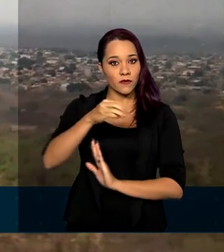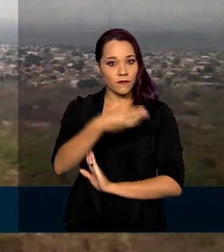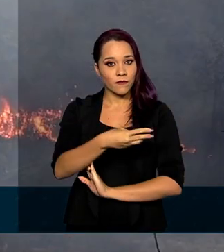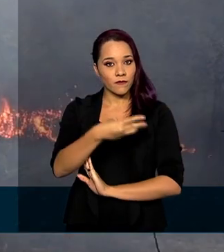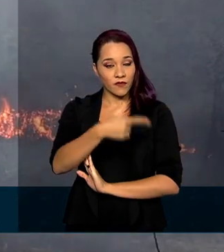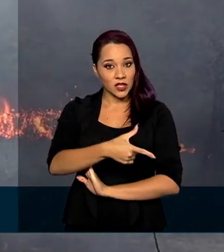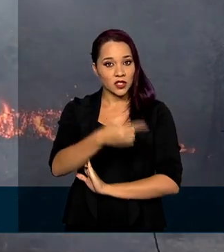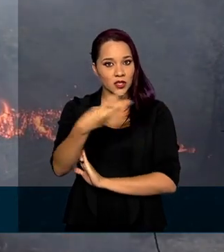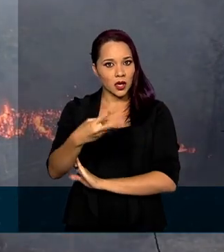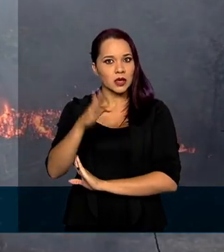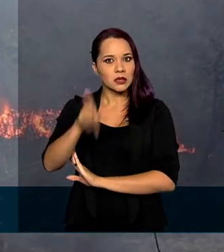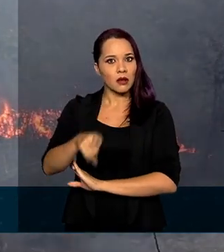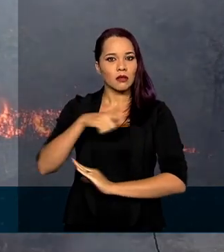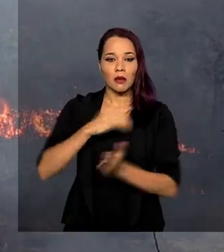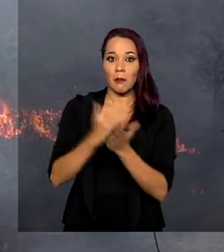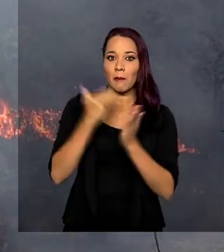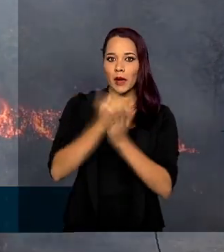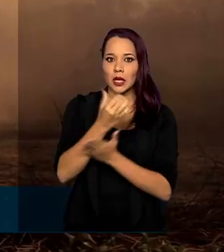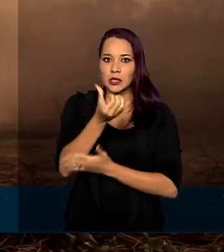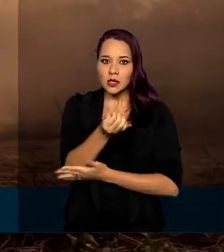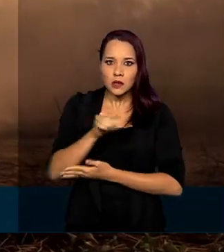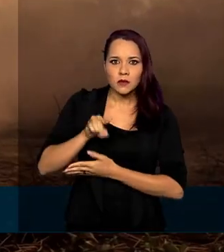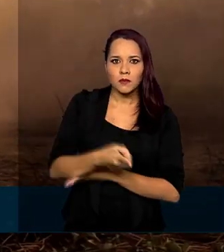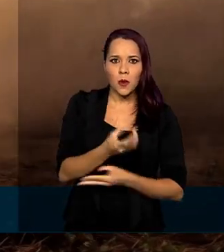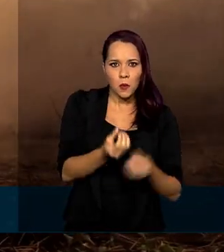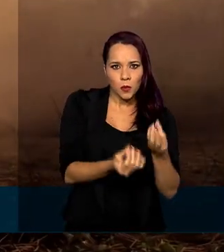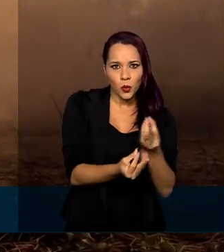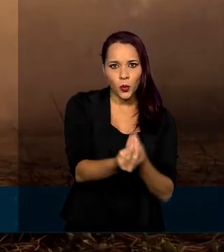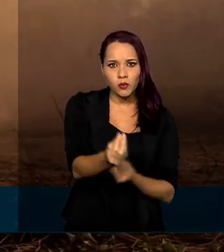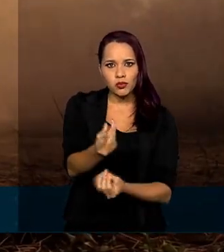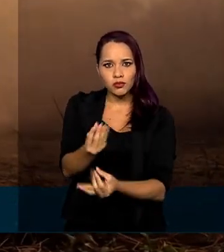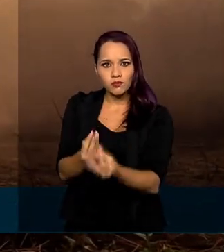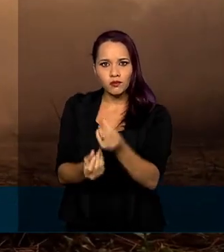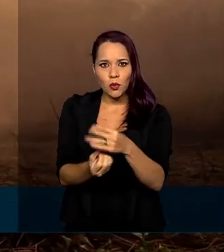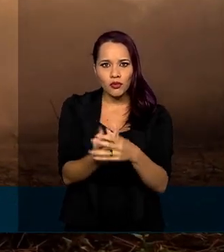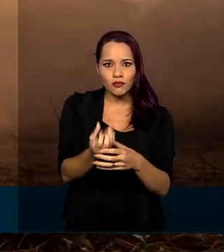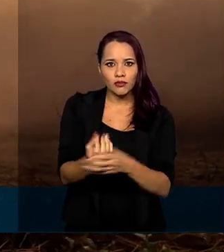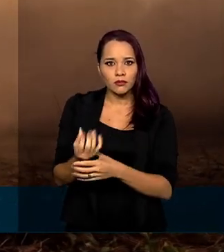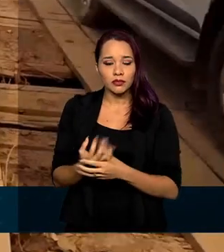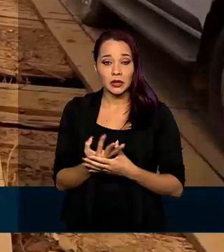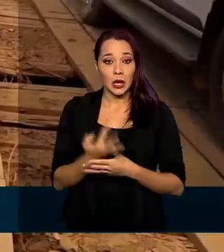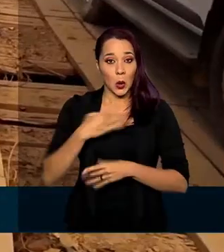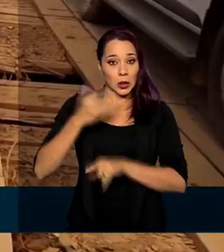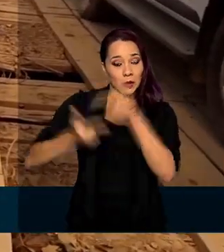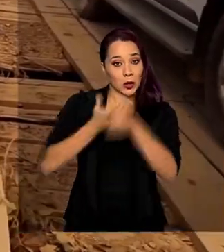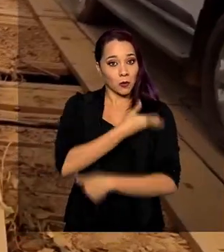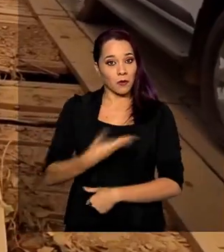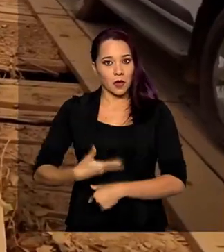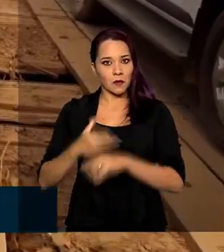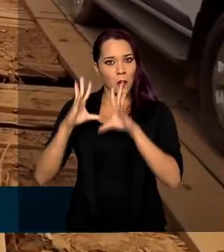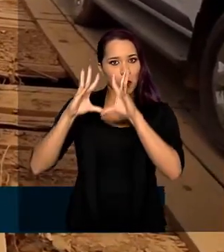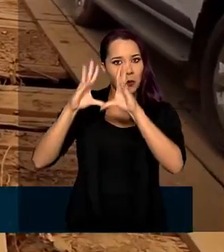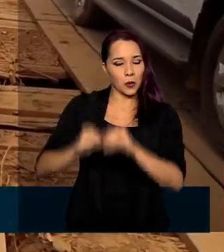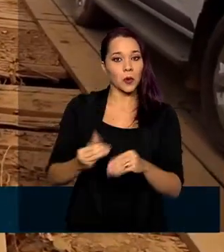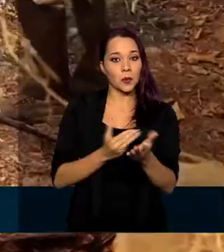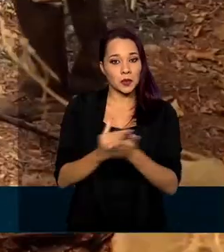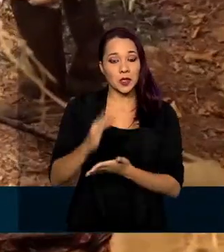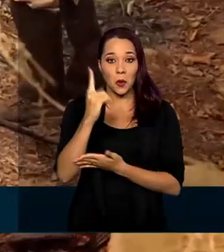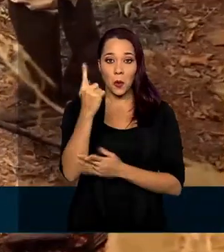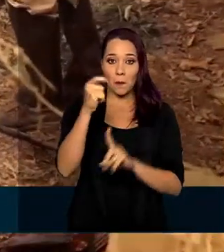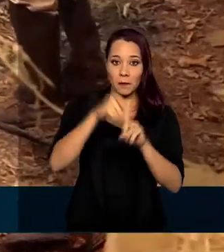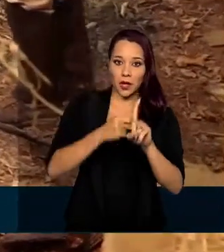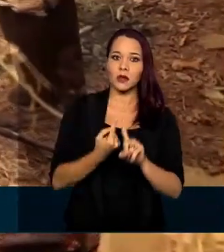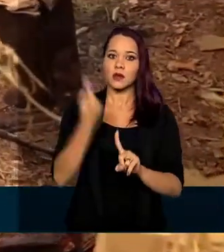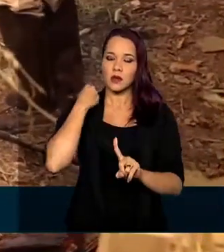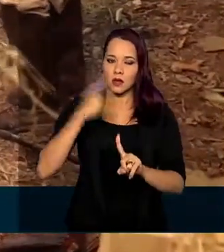foram registrados mais de 6 mil focos de incêndio na região. O trabalho do governo para apagar o fogo começou há mais de um mês e